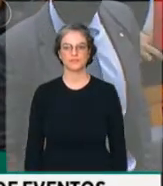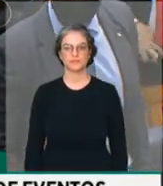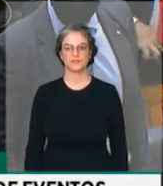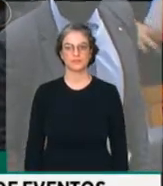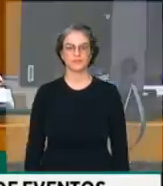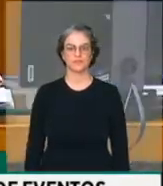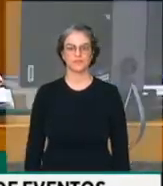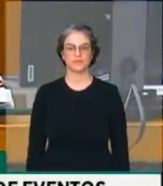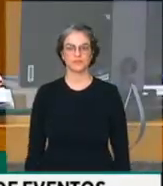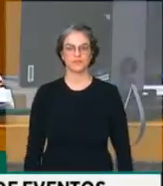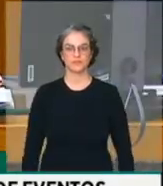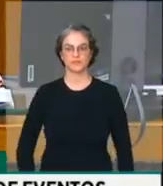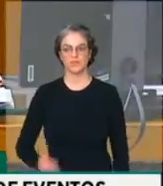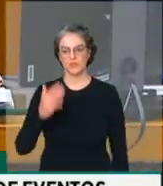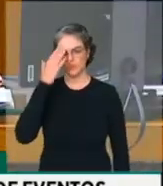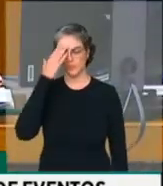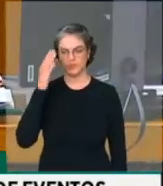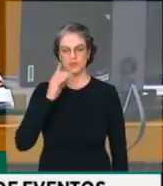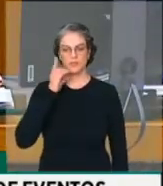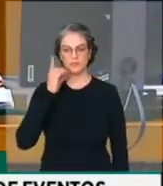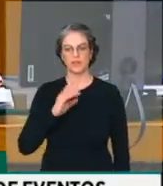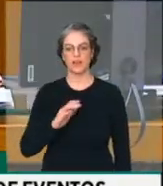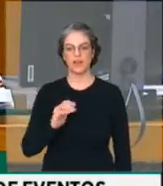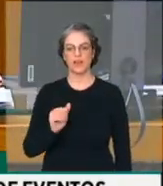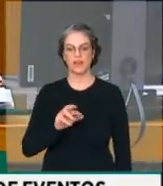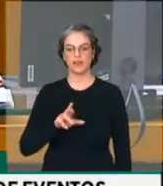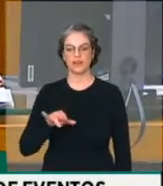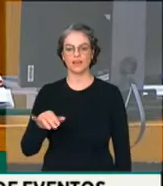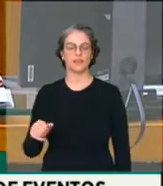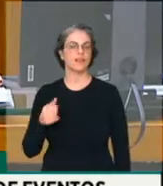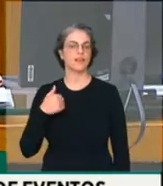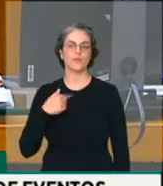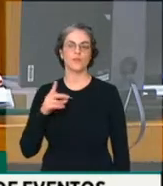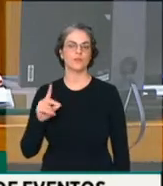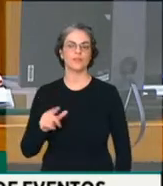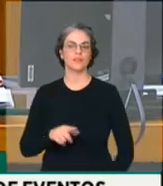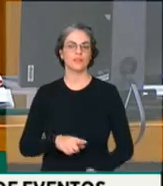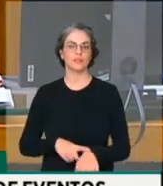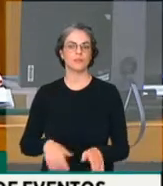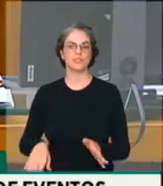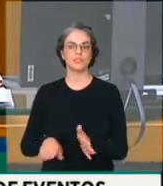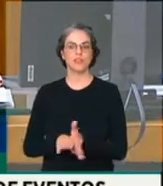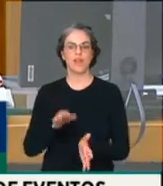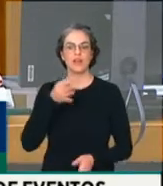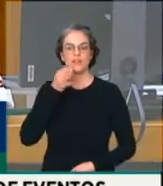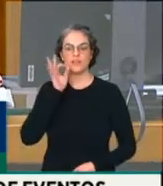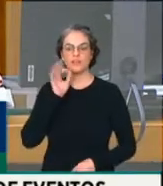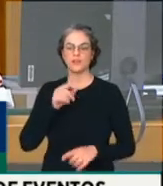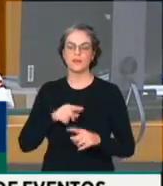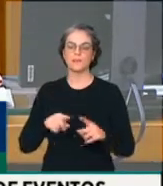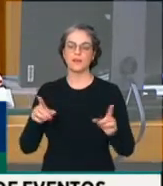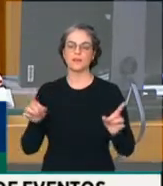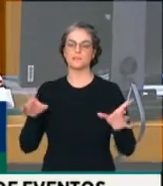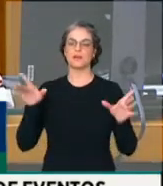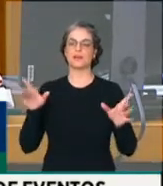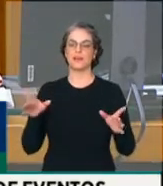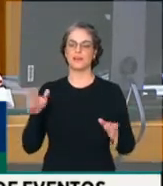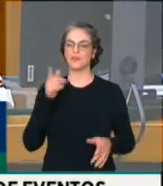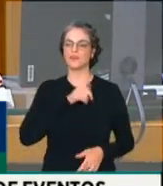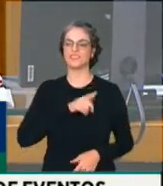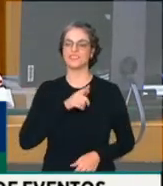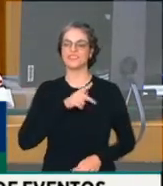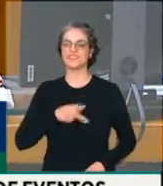eu hoje não consegui chegar a tempo no café da manhã, mas aí vão essas coisas do destino. Eu pude presidir